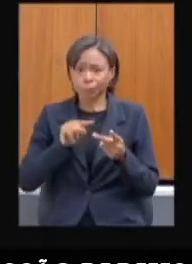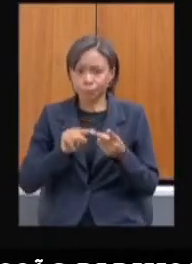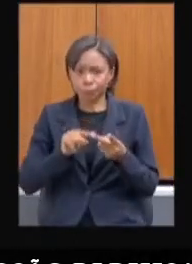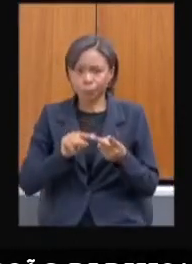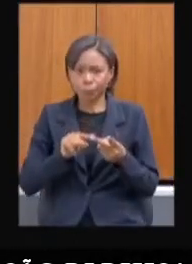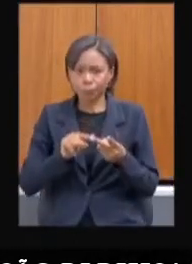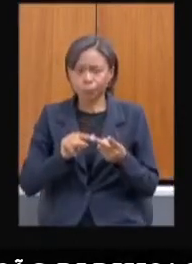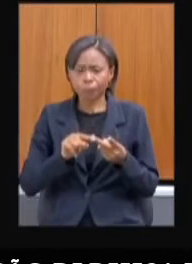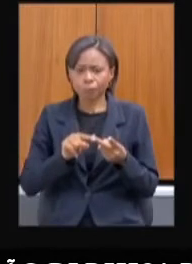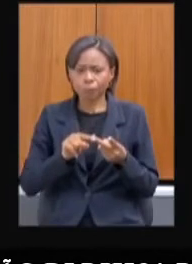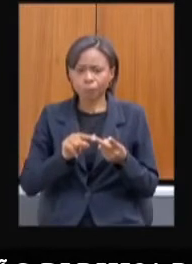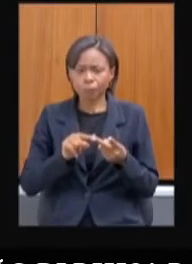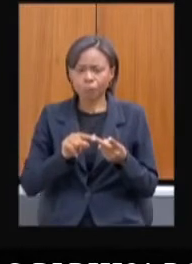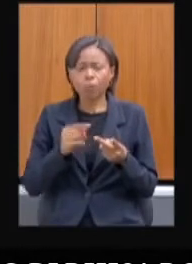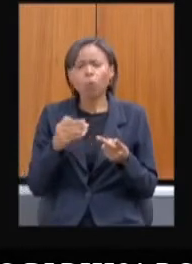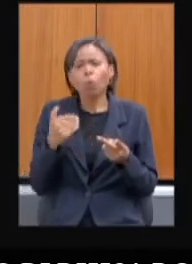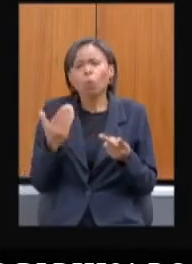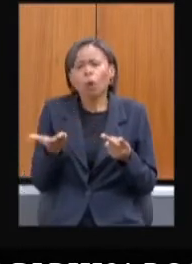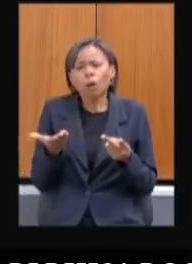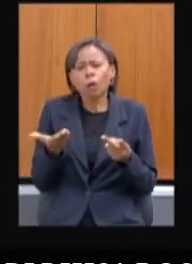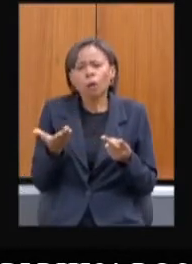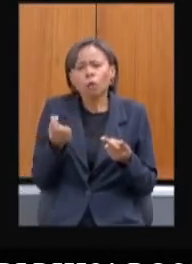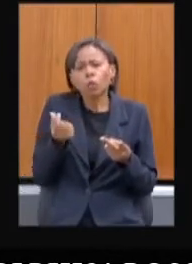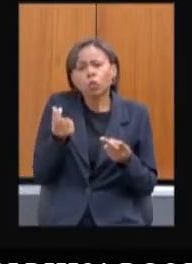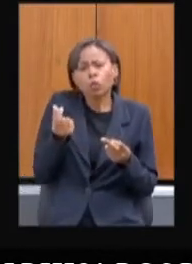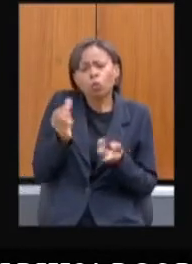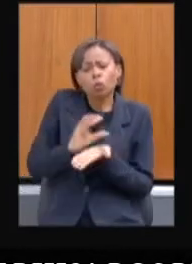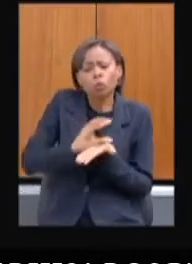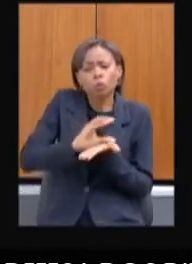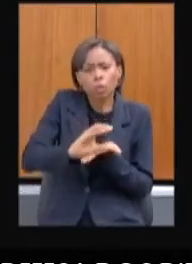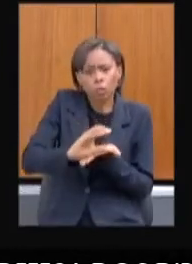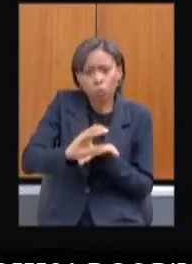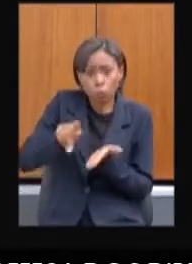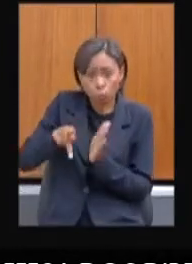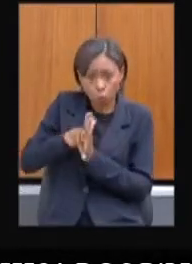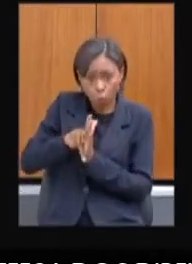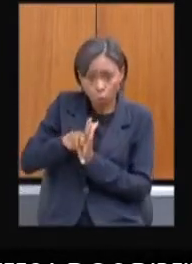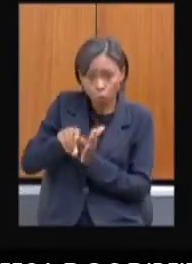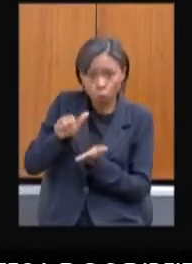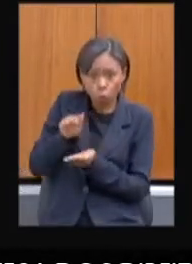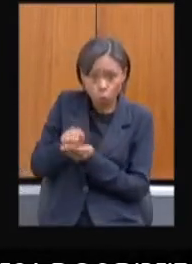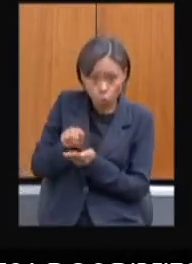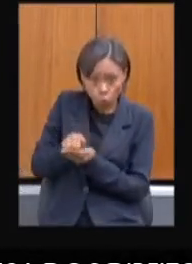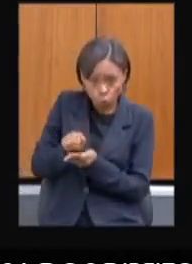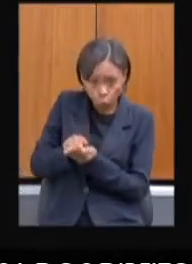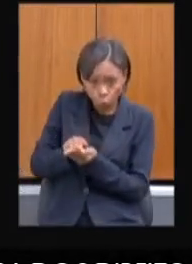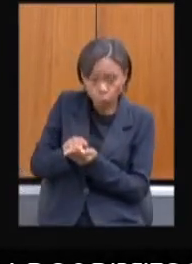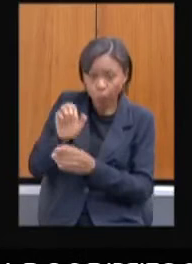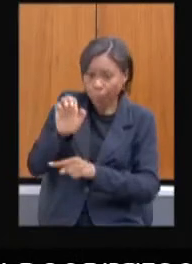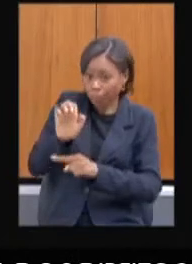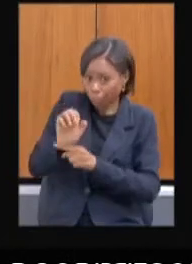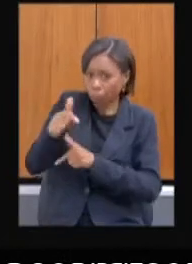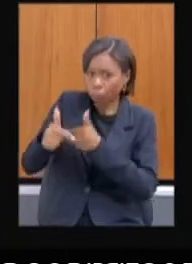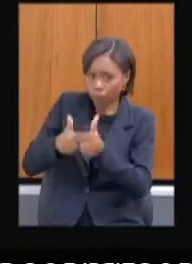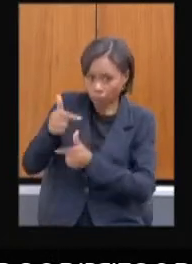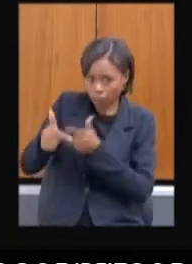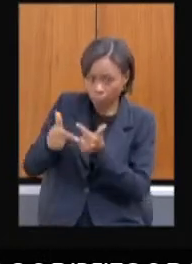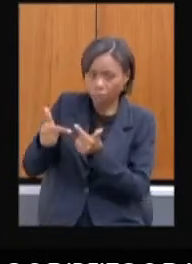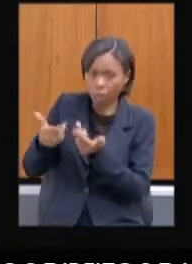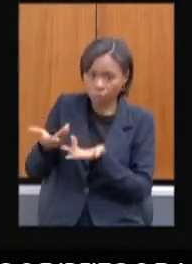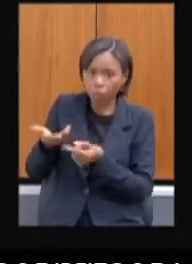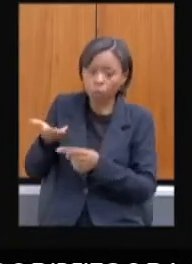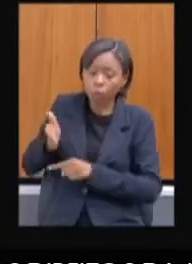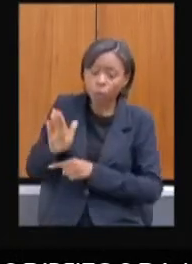os recursos alocados no Fundo Estadual de Trabalho e sua destinação para fazer frente ao